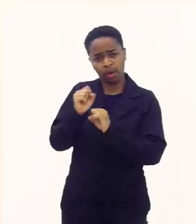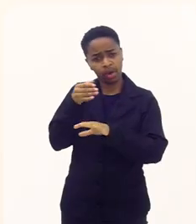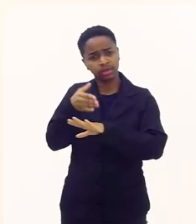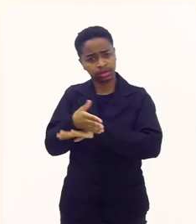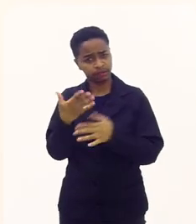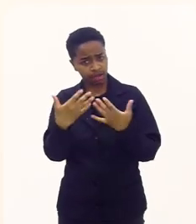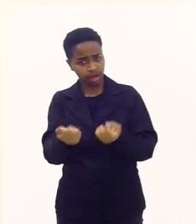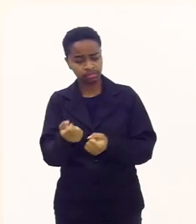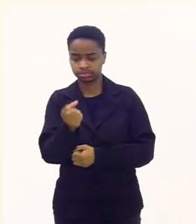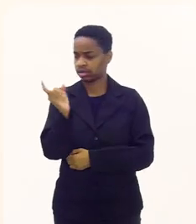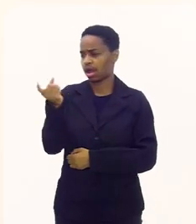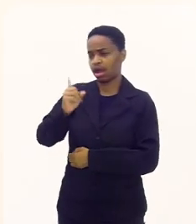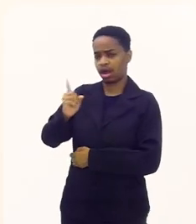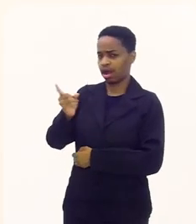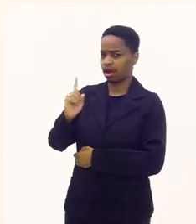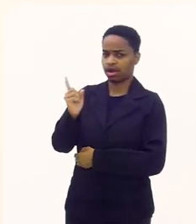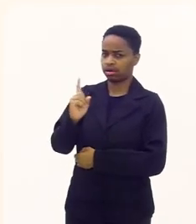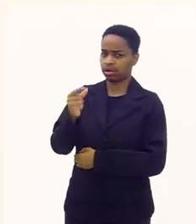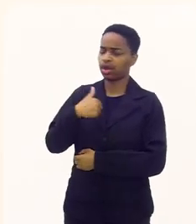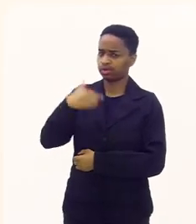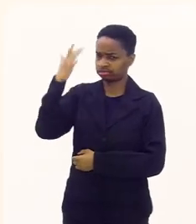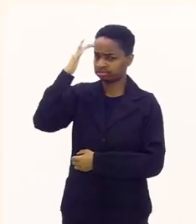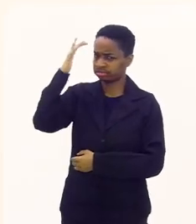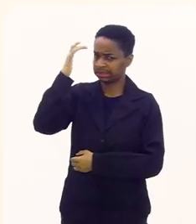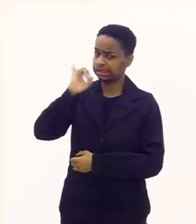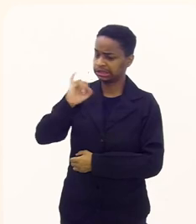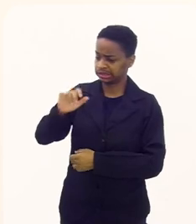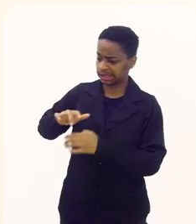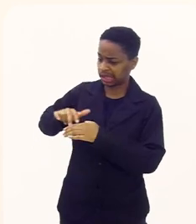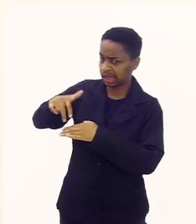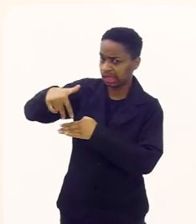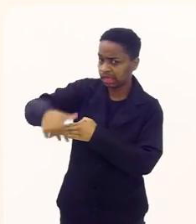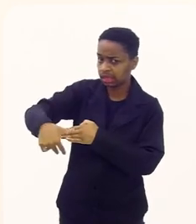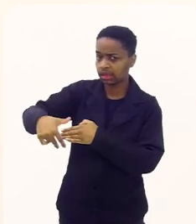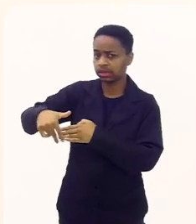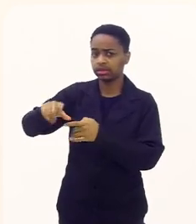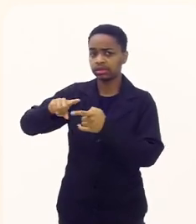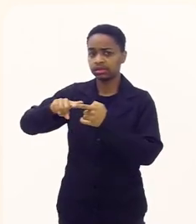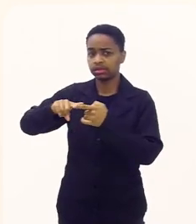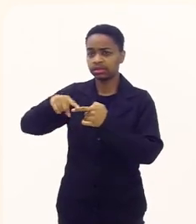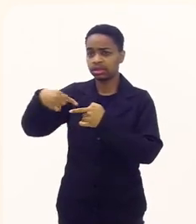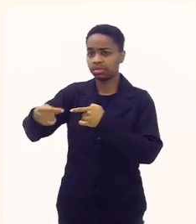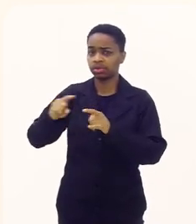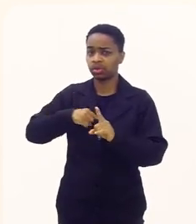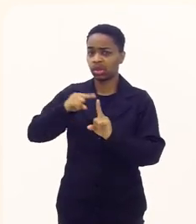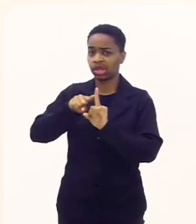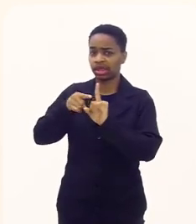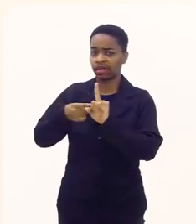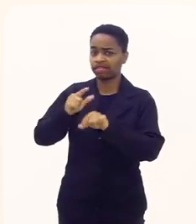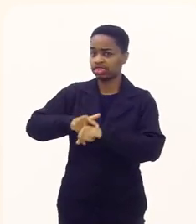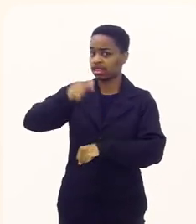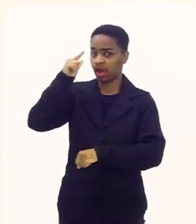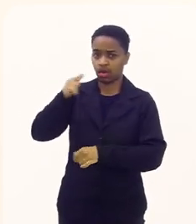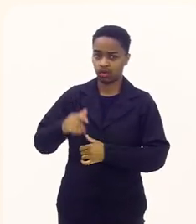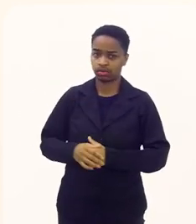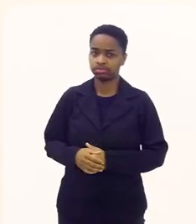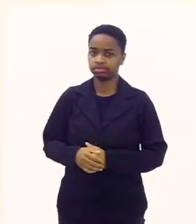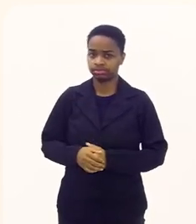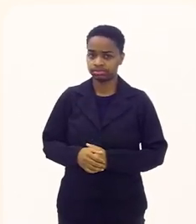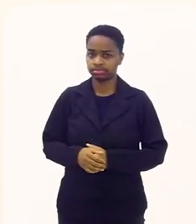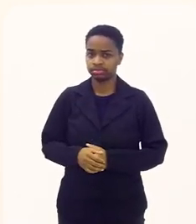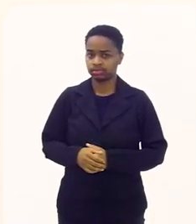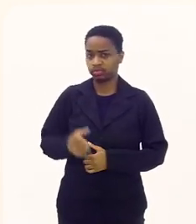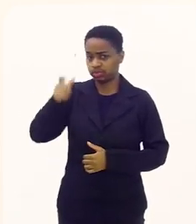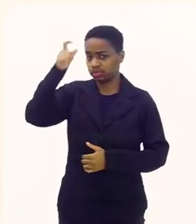ele falou ué pode entrar assim não eu sei que se a gente passa daqui para lá a gente engravida na